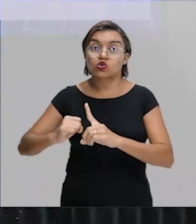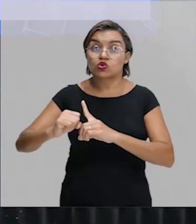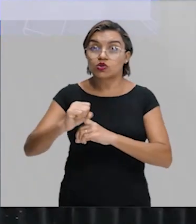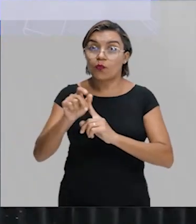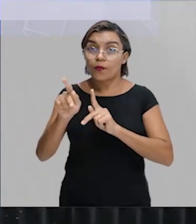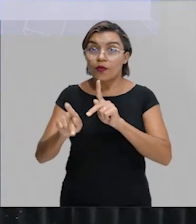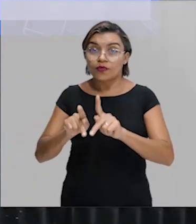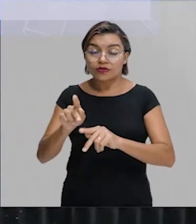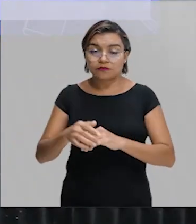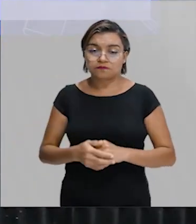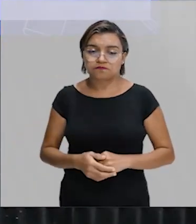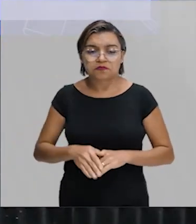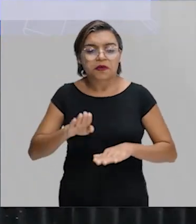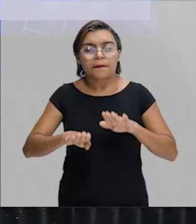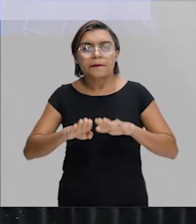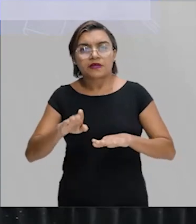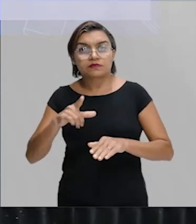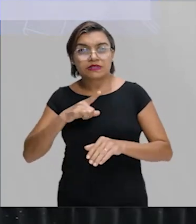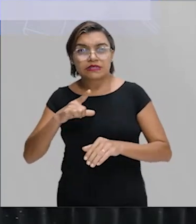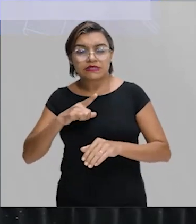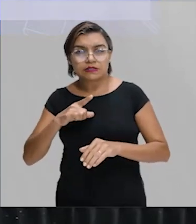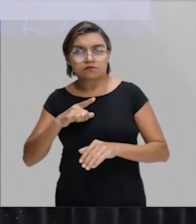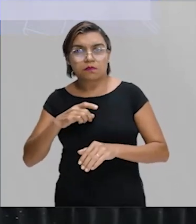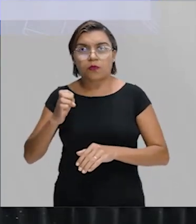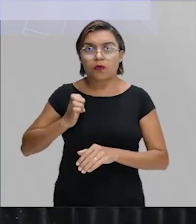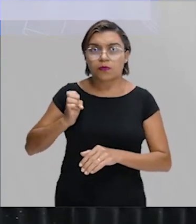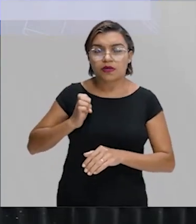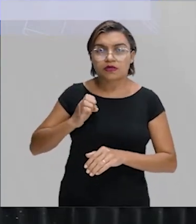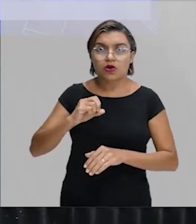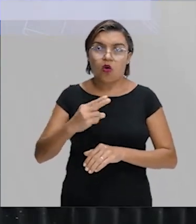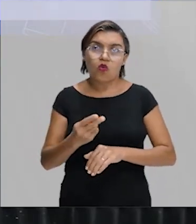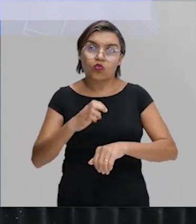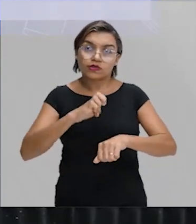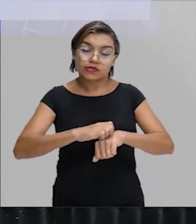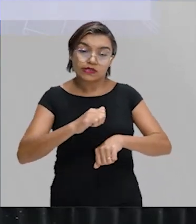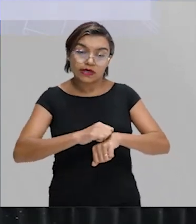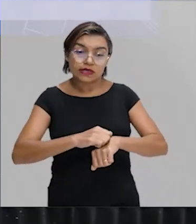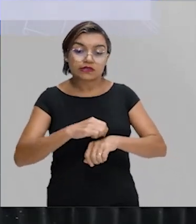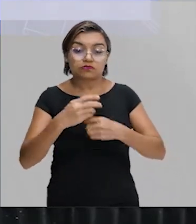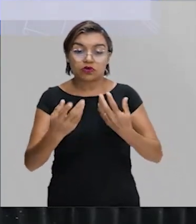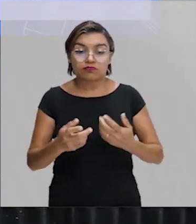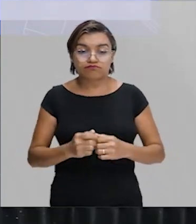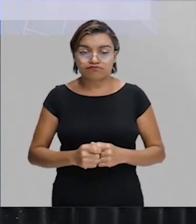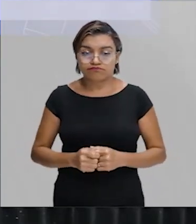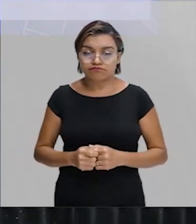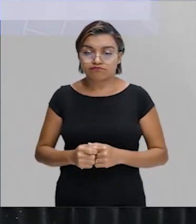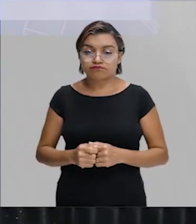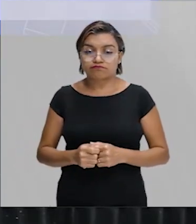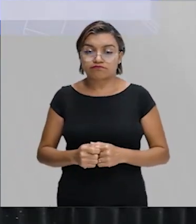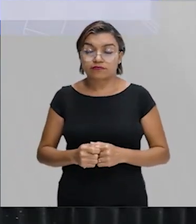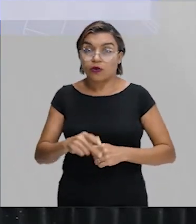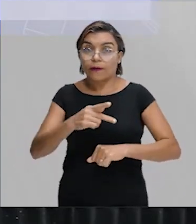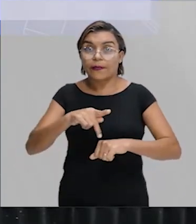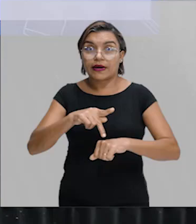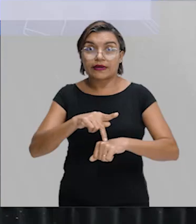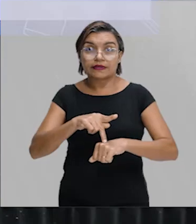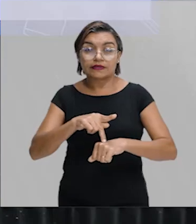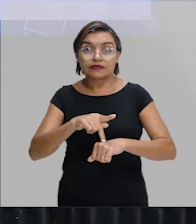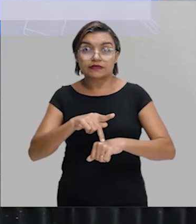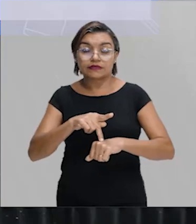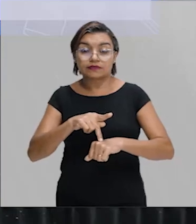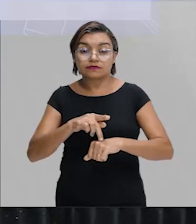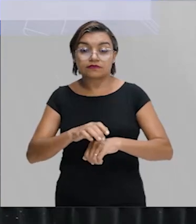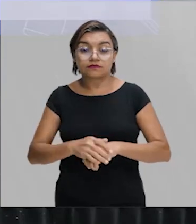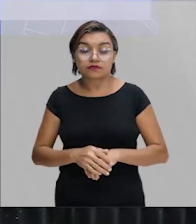pobreza e riqueza, nas regiões do interior desses países não há essa homogeneidade, não há riqueza e pobreza, elas não coadunam ao mesmo